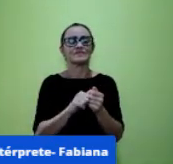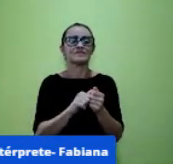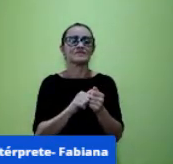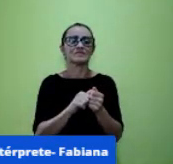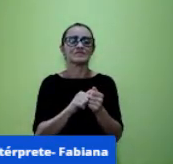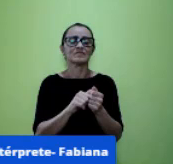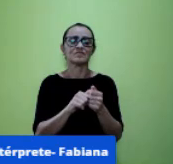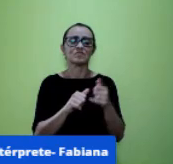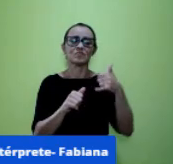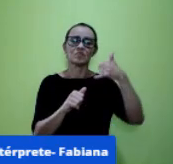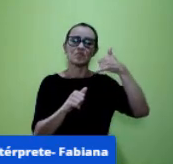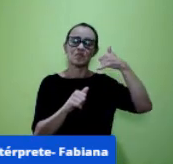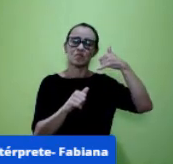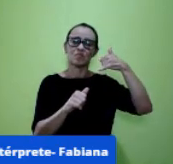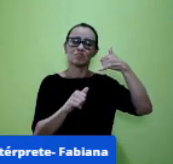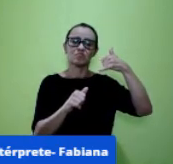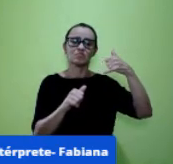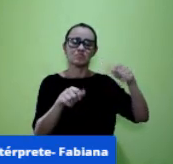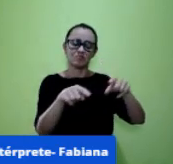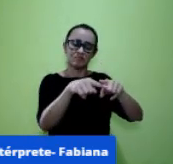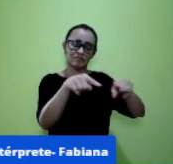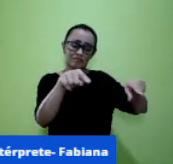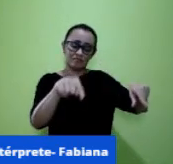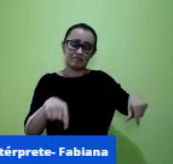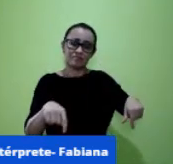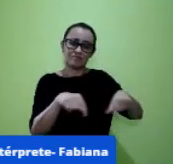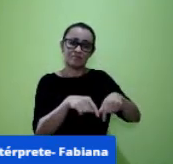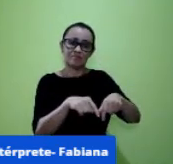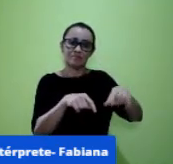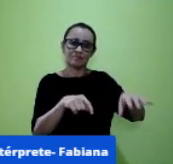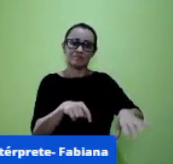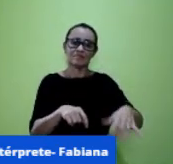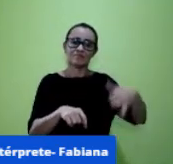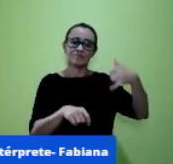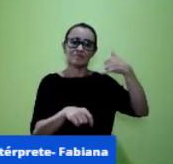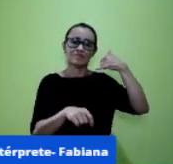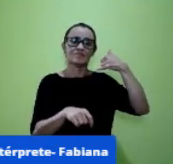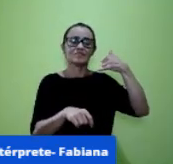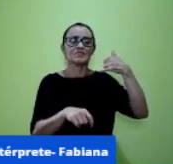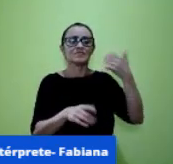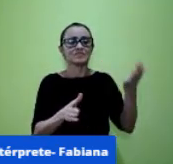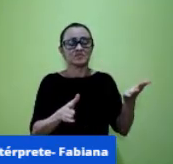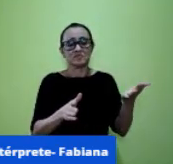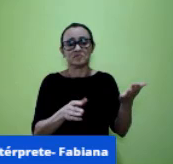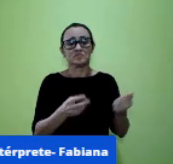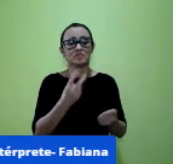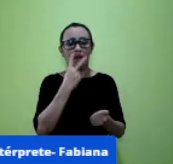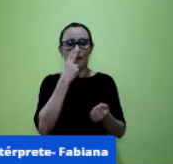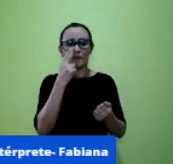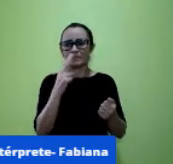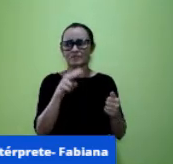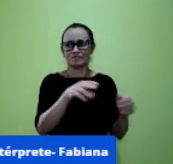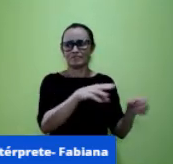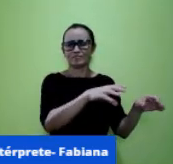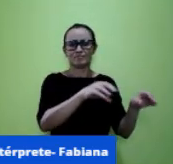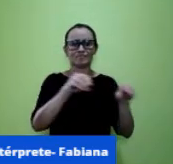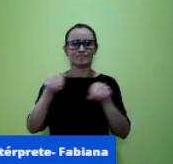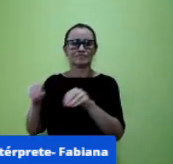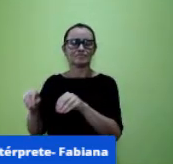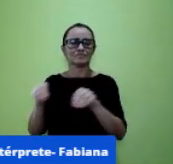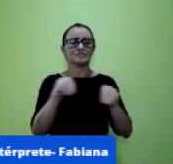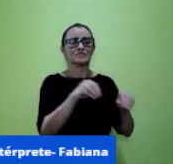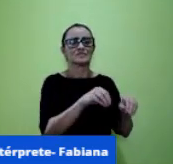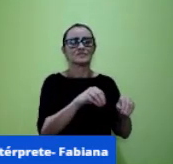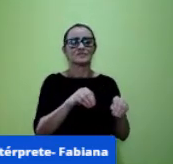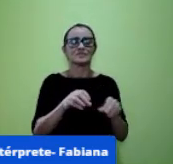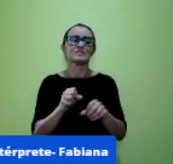grandão né e ainda vinha uma caixa né que você poderia ir a móvel ele andava pra lá e pra cá mas ele era pesado ele